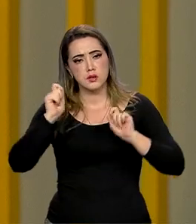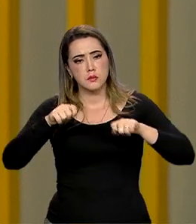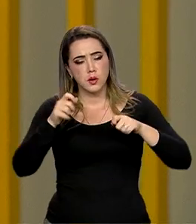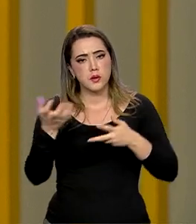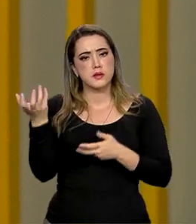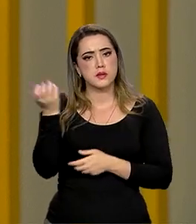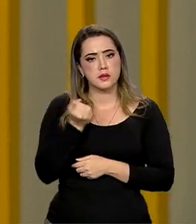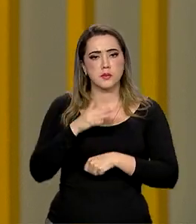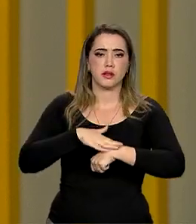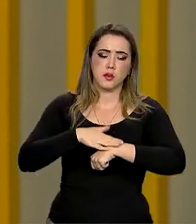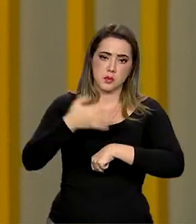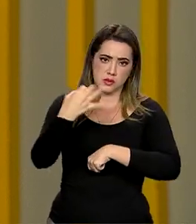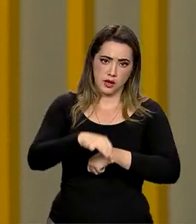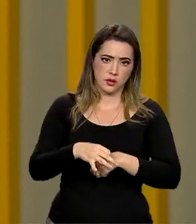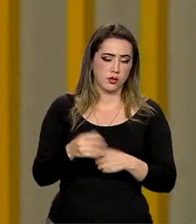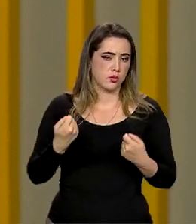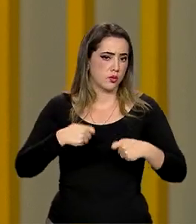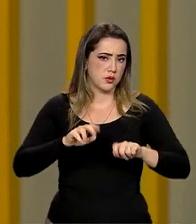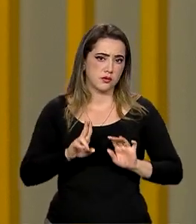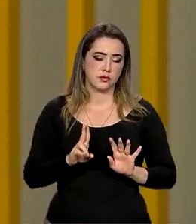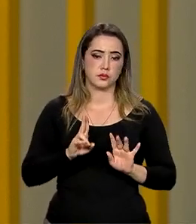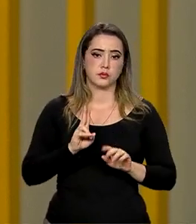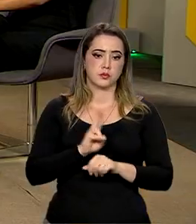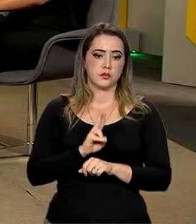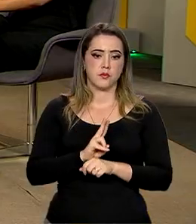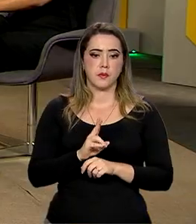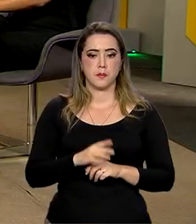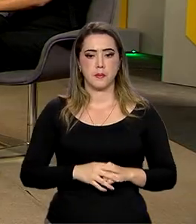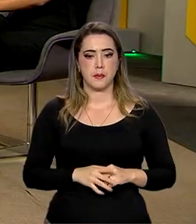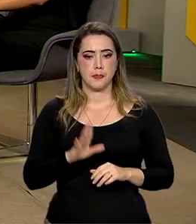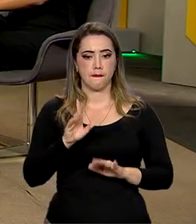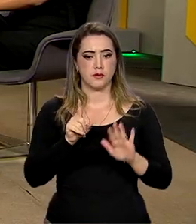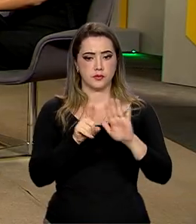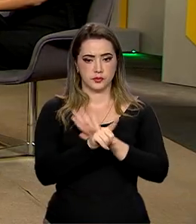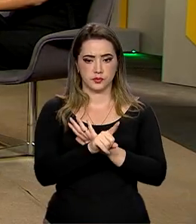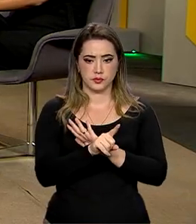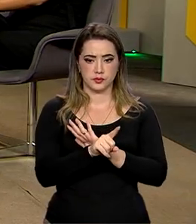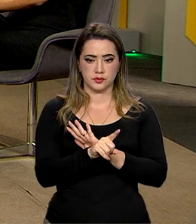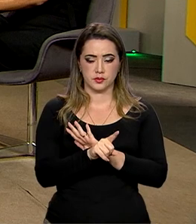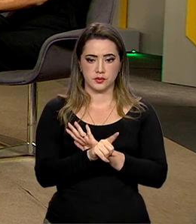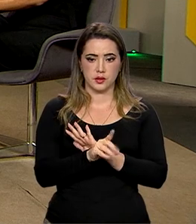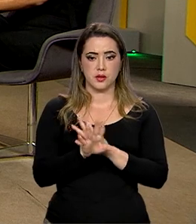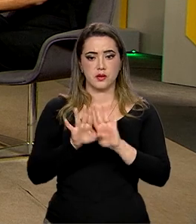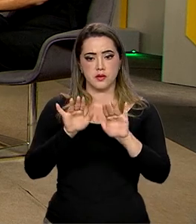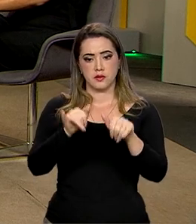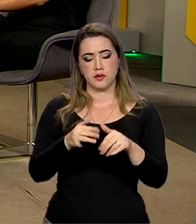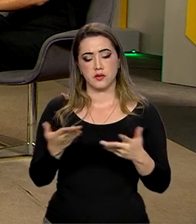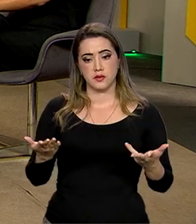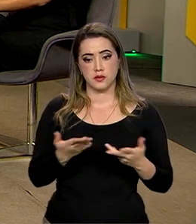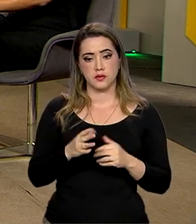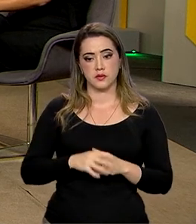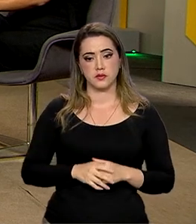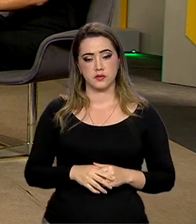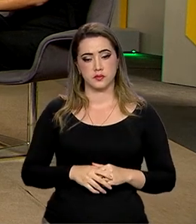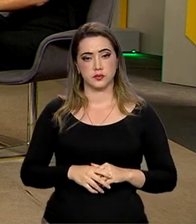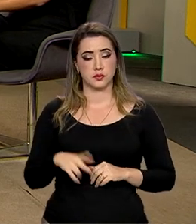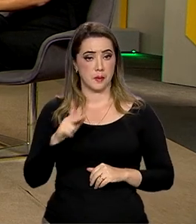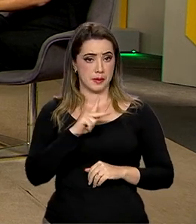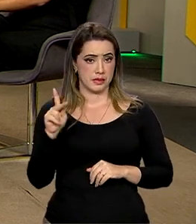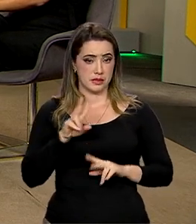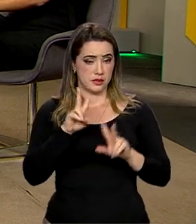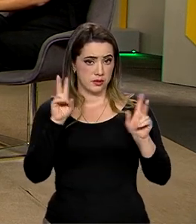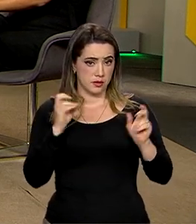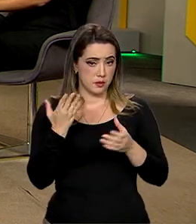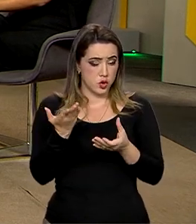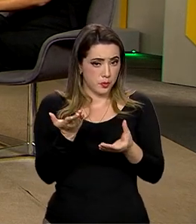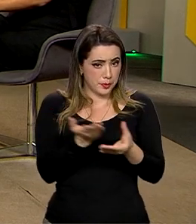seu benefício a tempo. Não fique sem cobertura. Deixa eu só emendar aqui uma perguntinha antes de você encerrar, Roberto. Presidente, e sobre aqueles